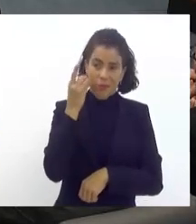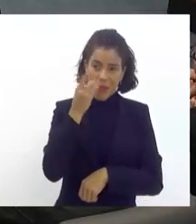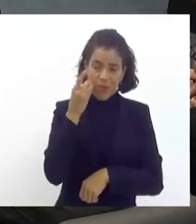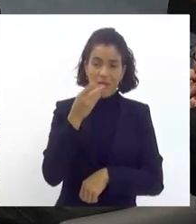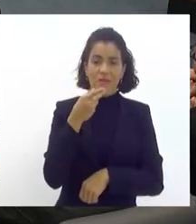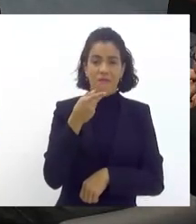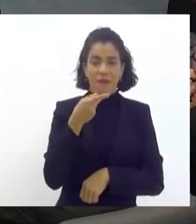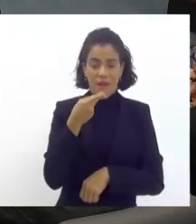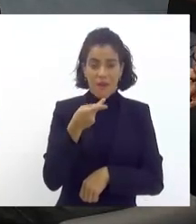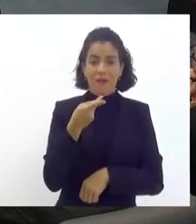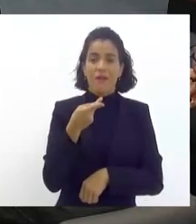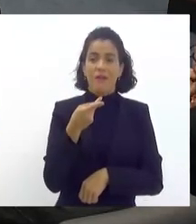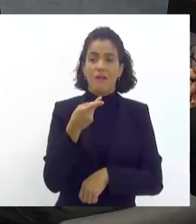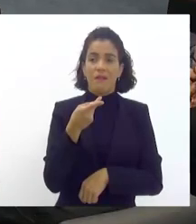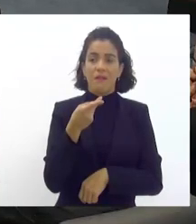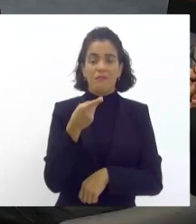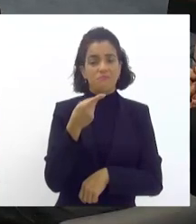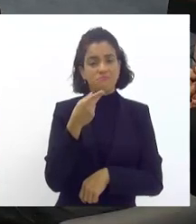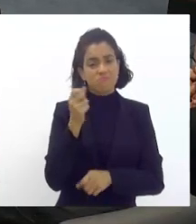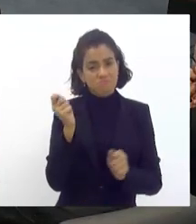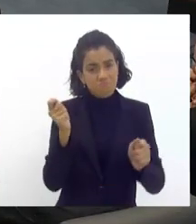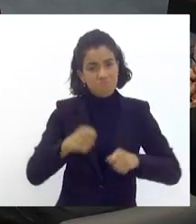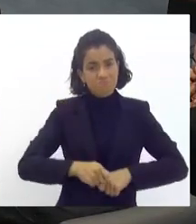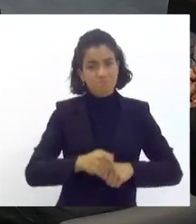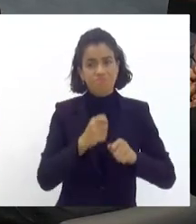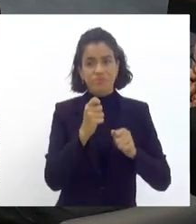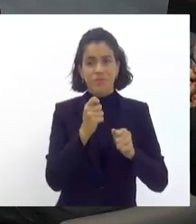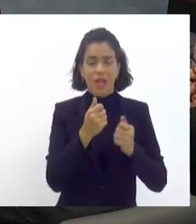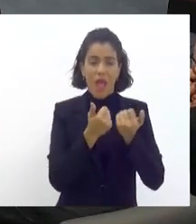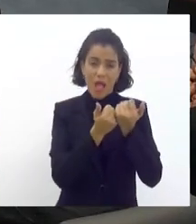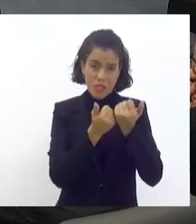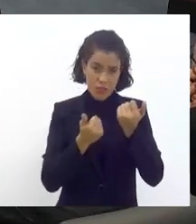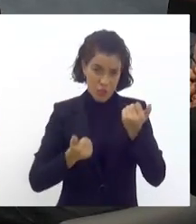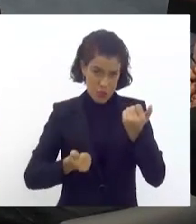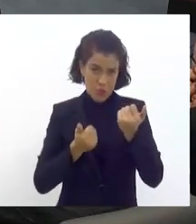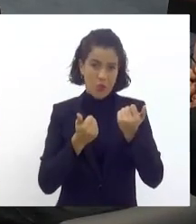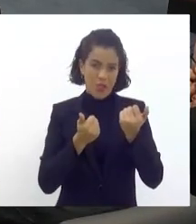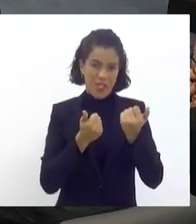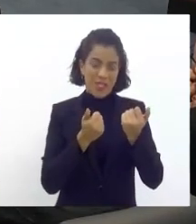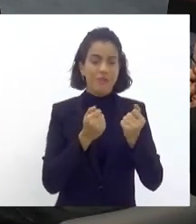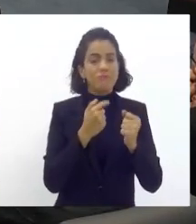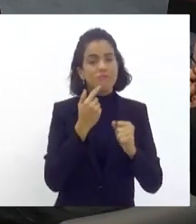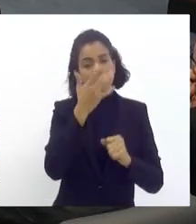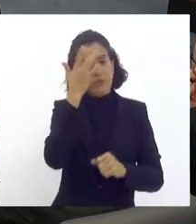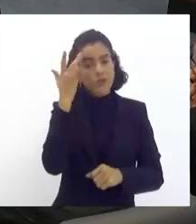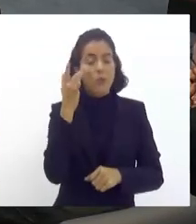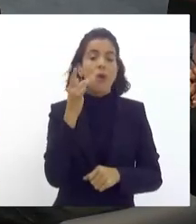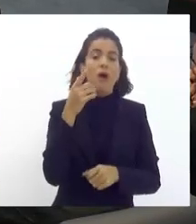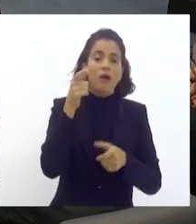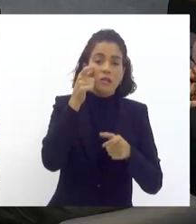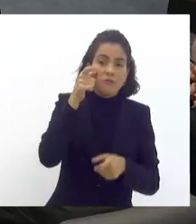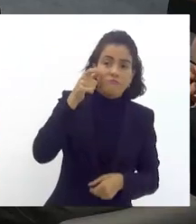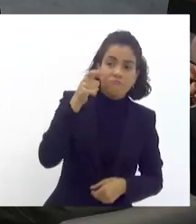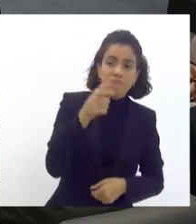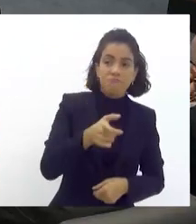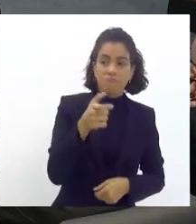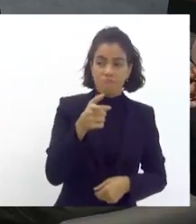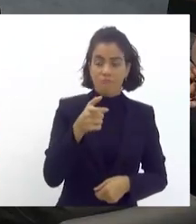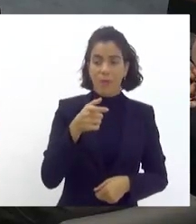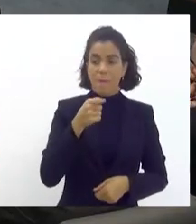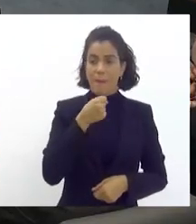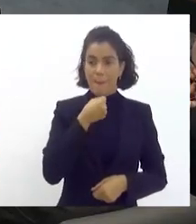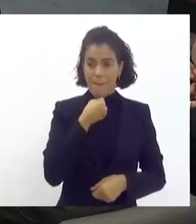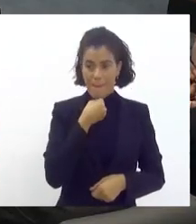identificar através da nossa assessoria parlamentar as pessoas interessadas em fazer uso da